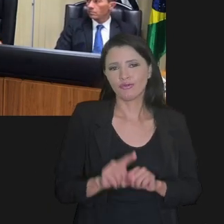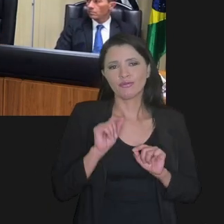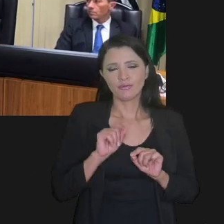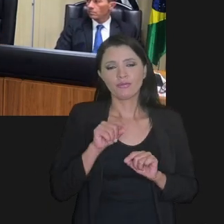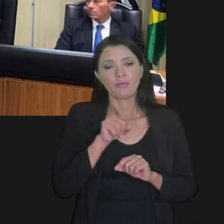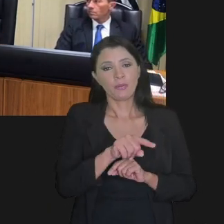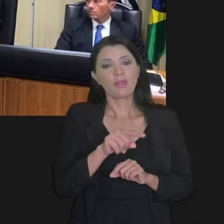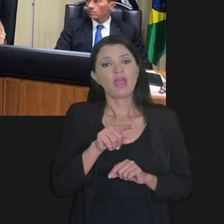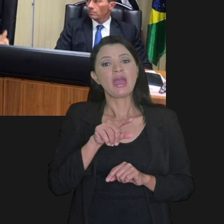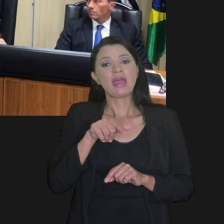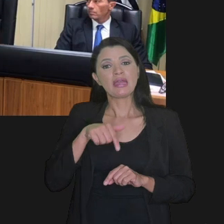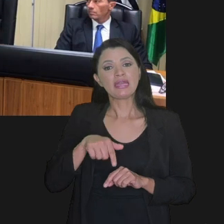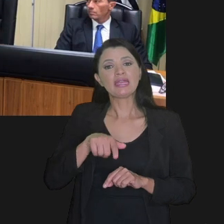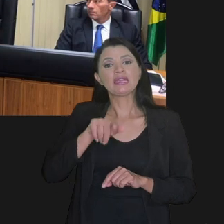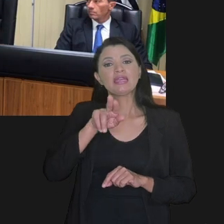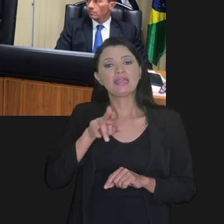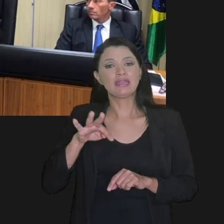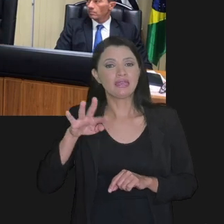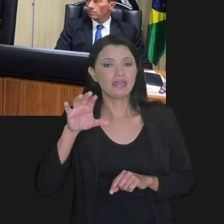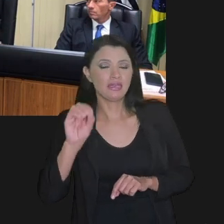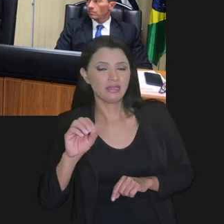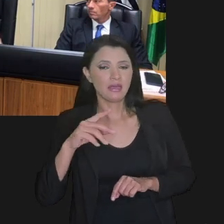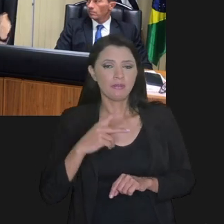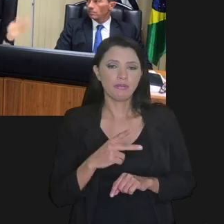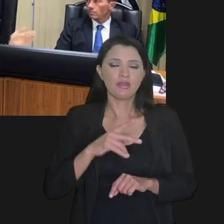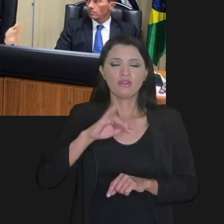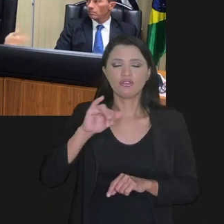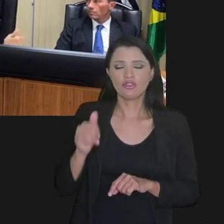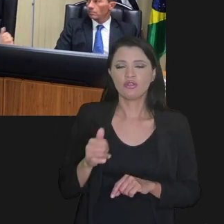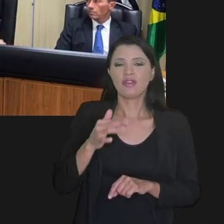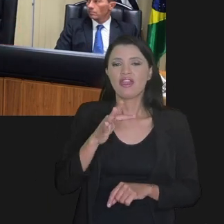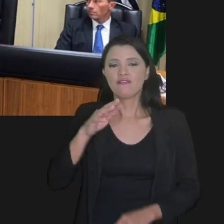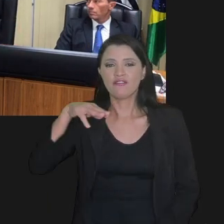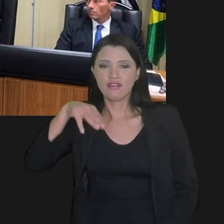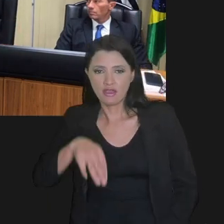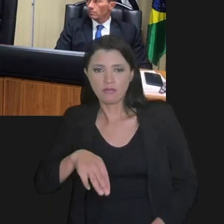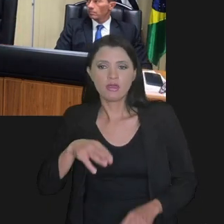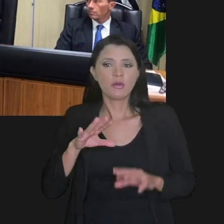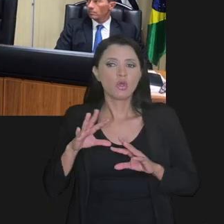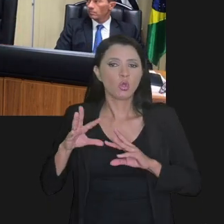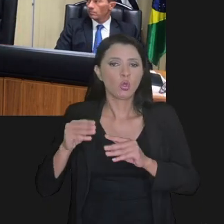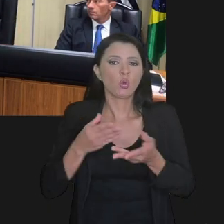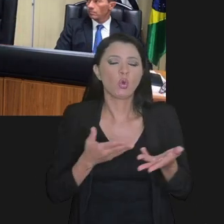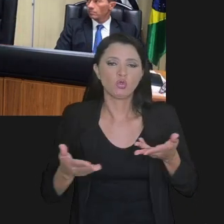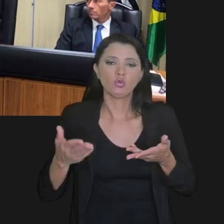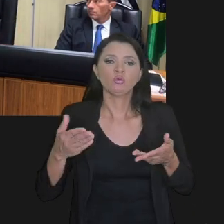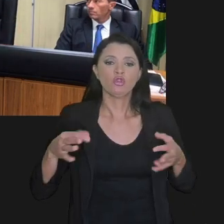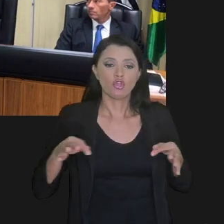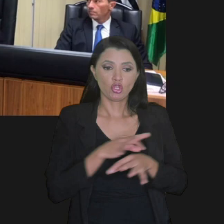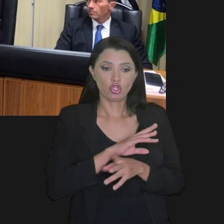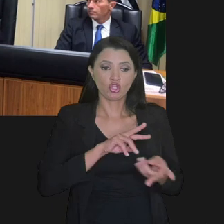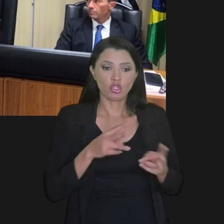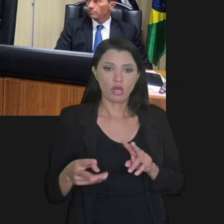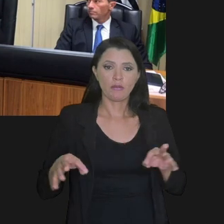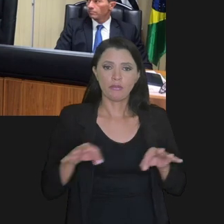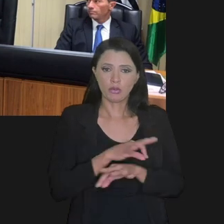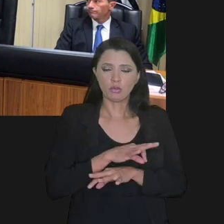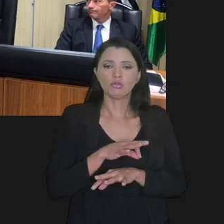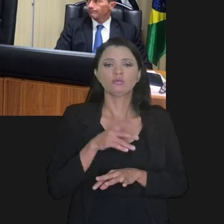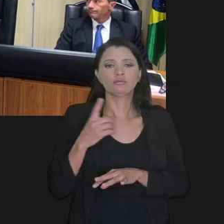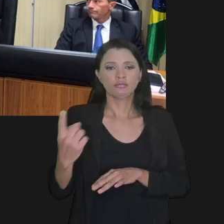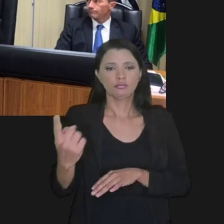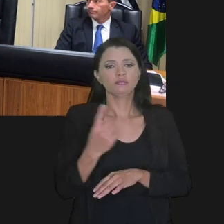negociar tudo de novo, o Quita PGFM vem para atender esses contribuintes. Então, mesmo se a transação já estiver